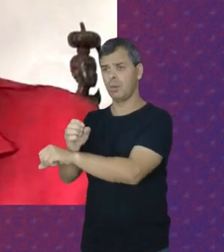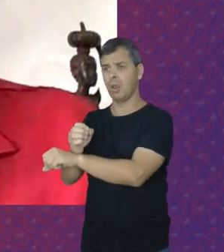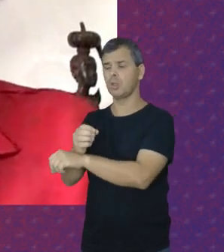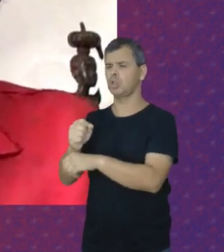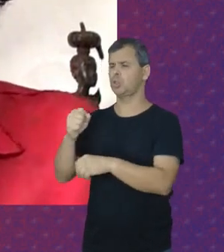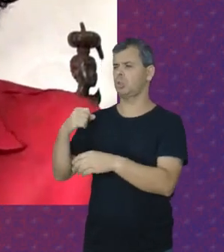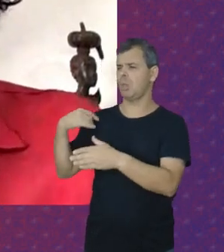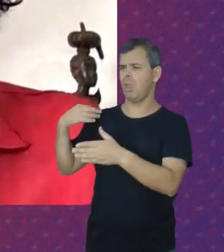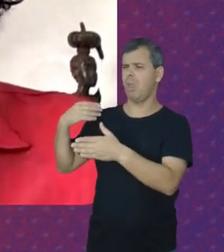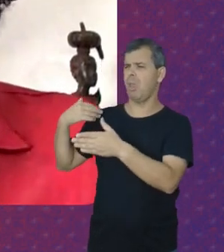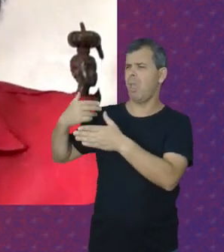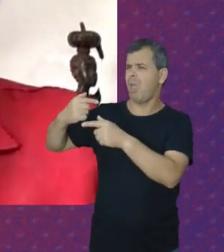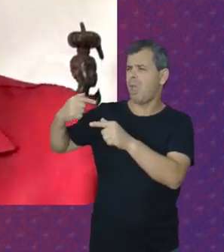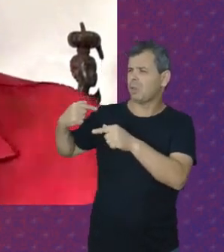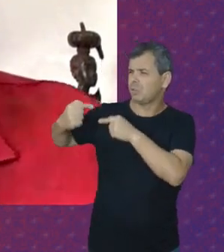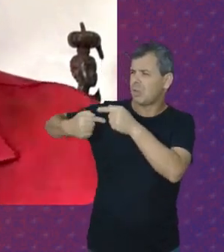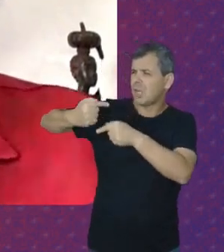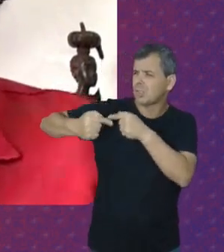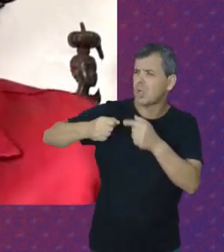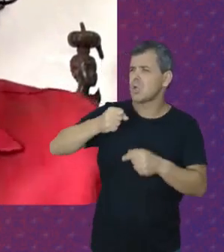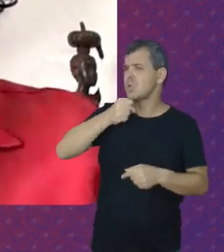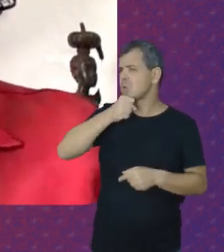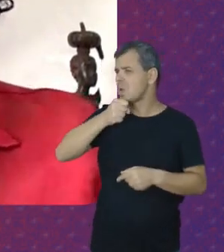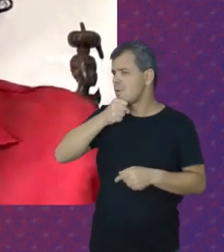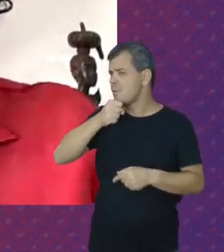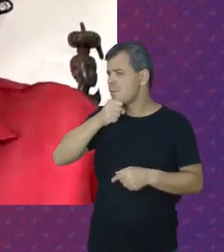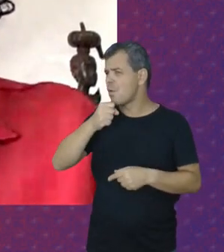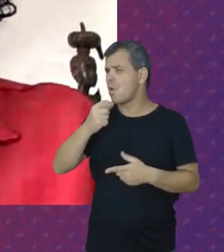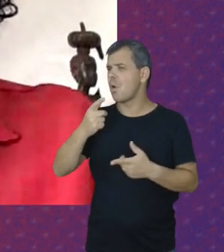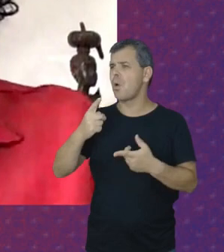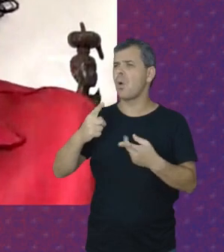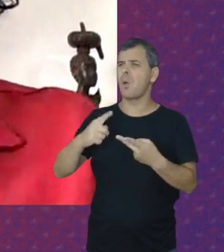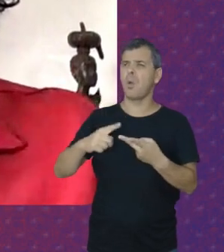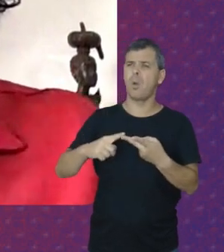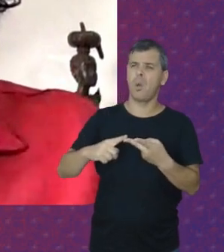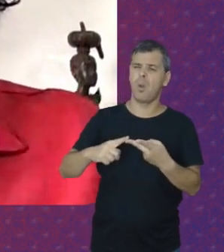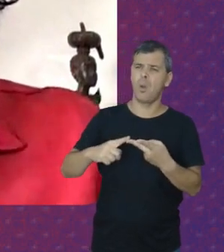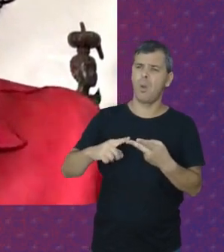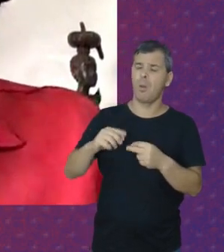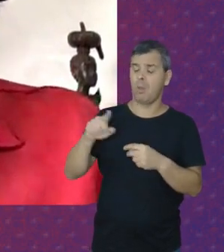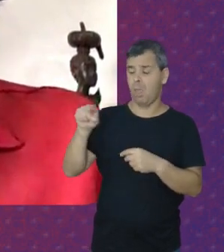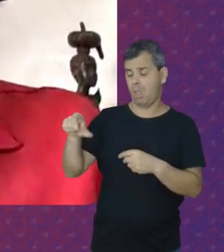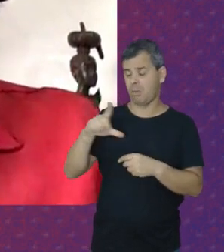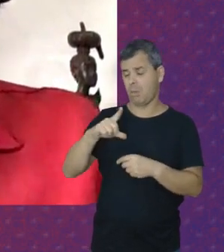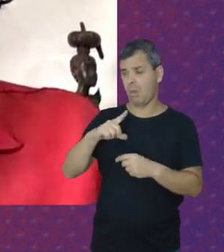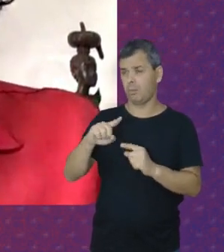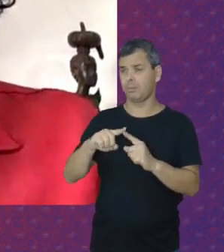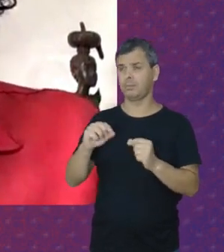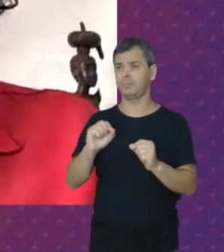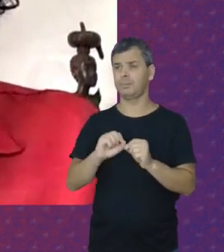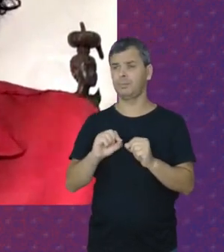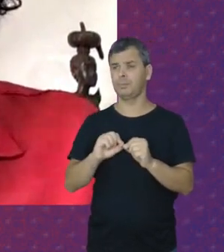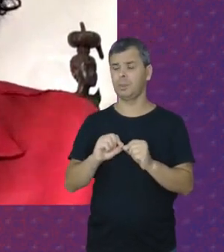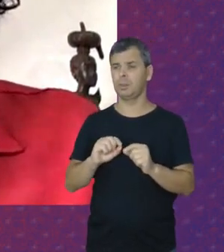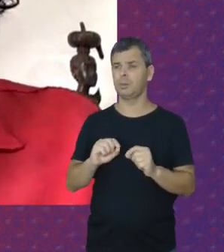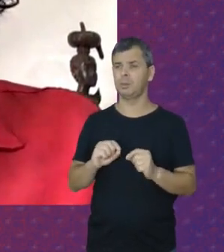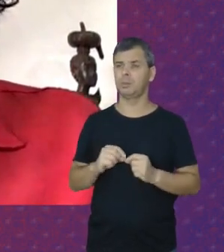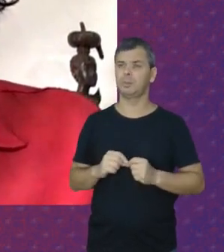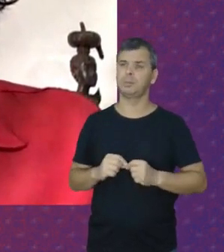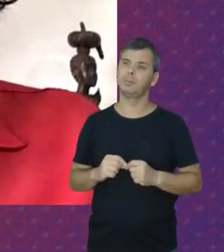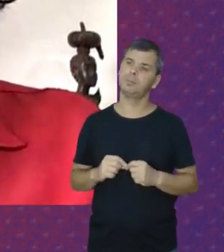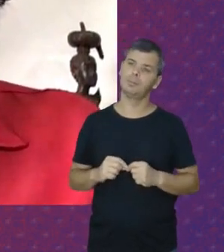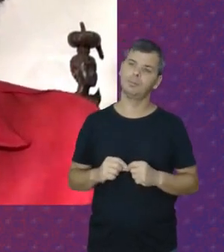avós Bisavós Então Elas estavam Ali Em condições